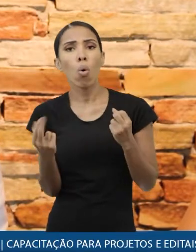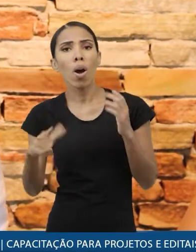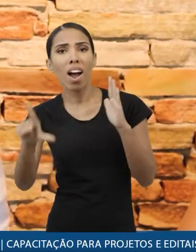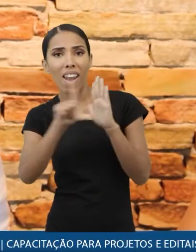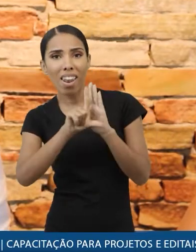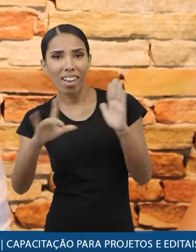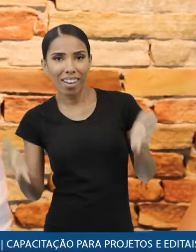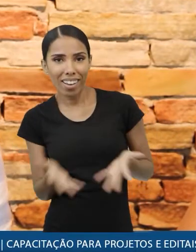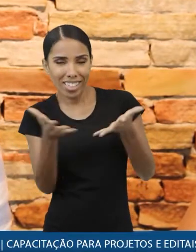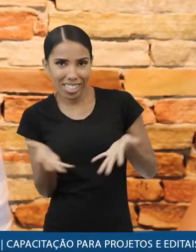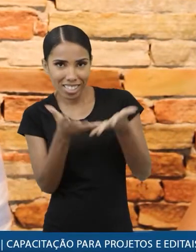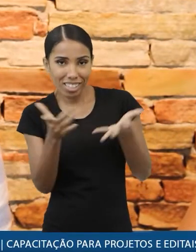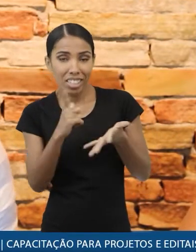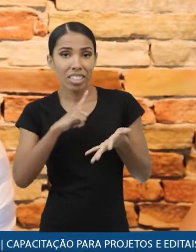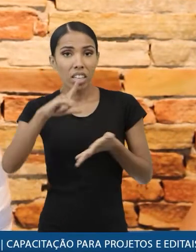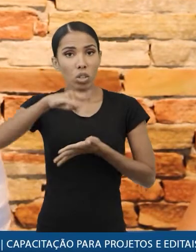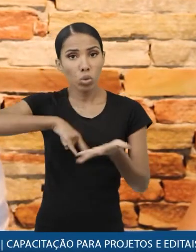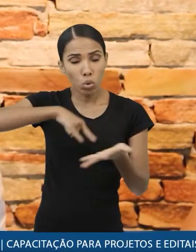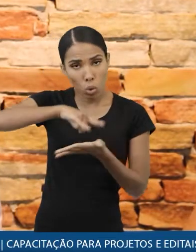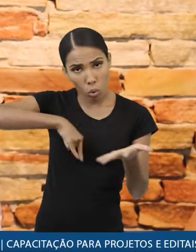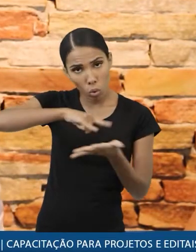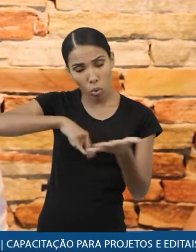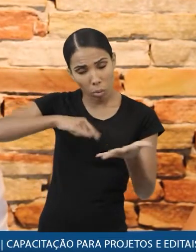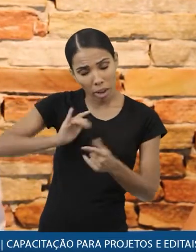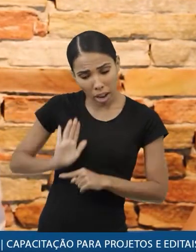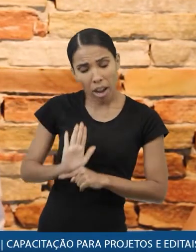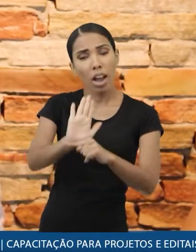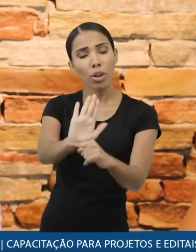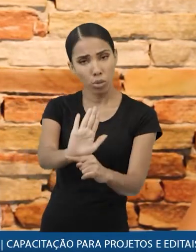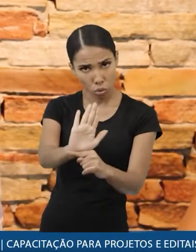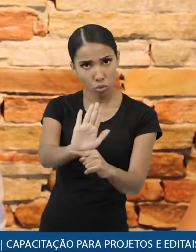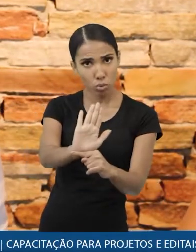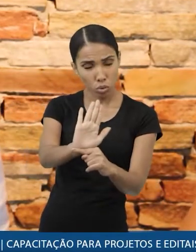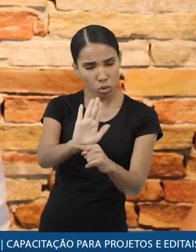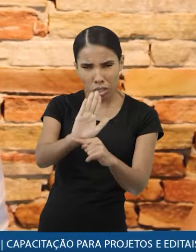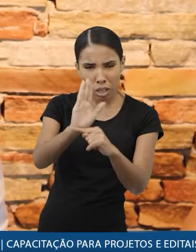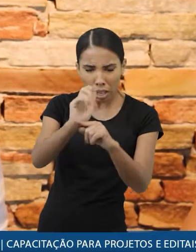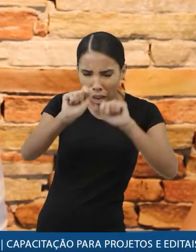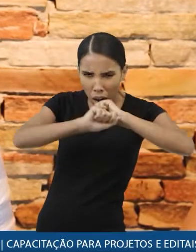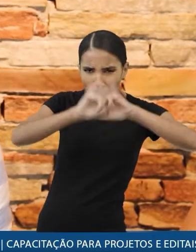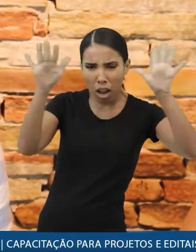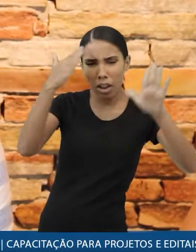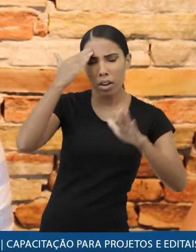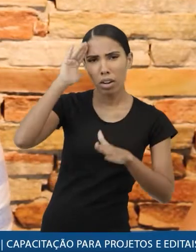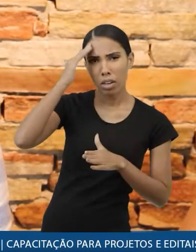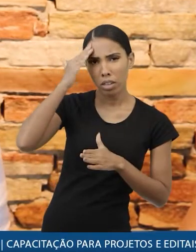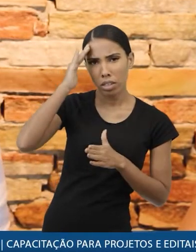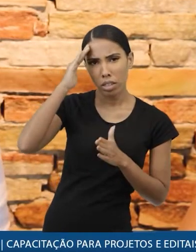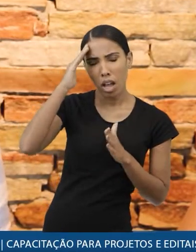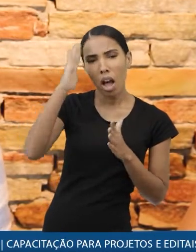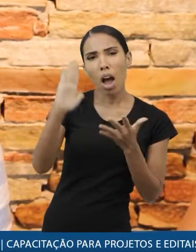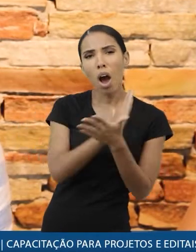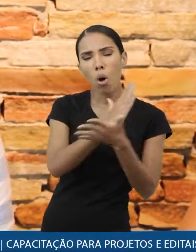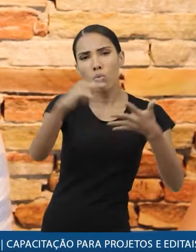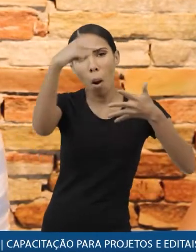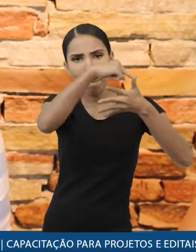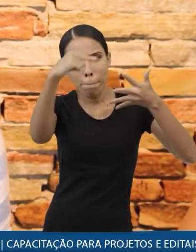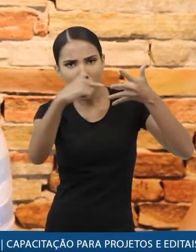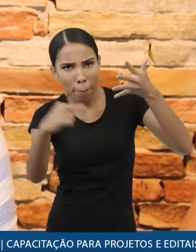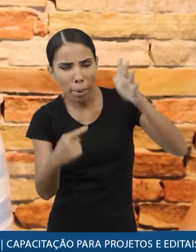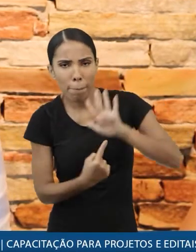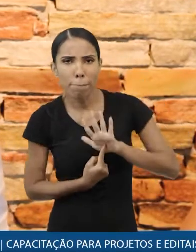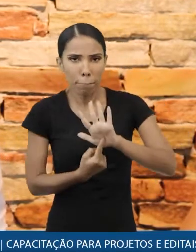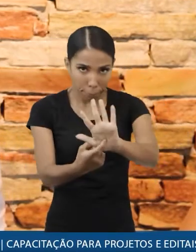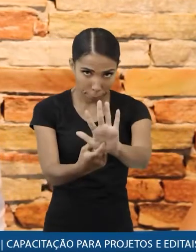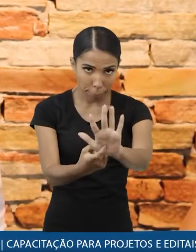incentivo elas criam documentos que te ajudam a organizar essa prestação de contas com algumas diretrizes, né? Então,